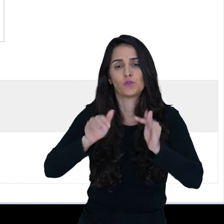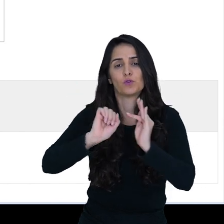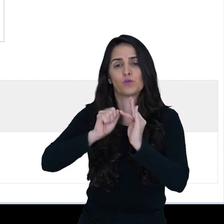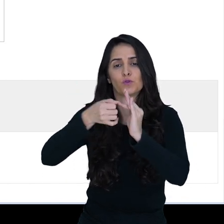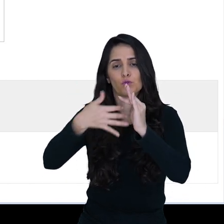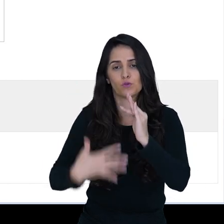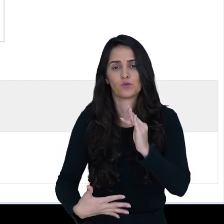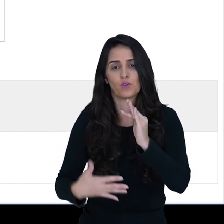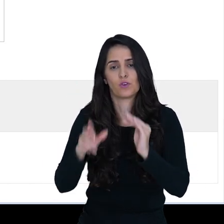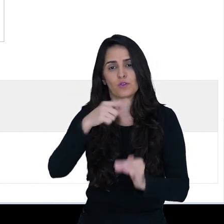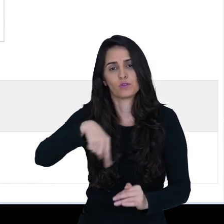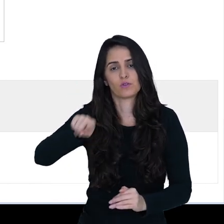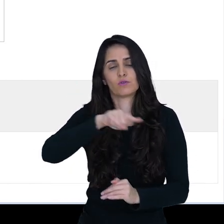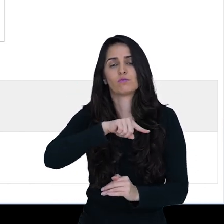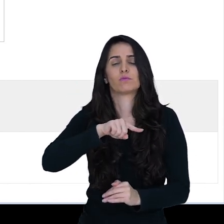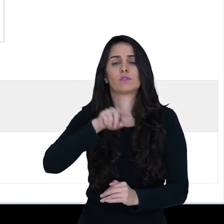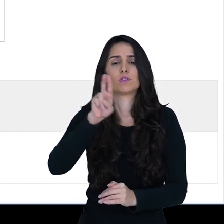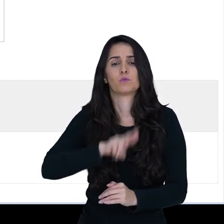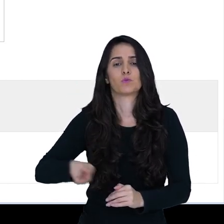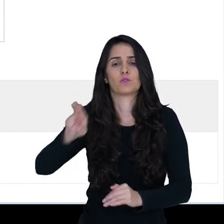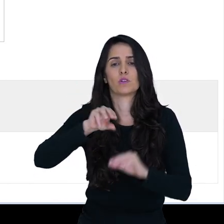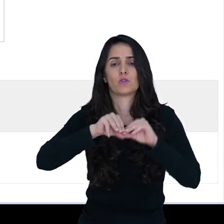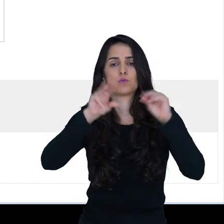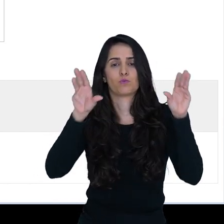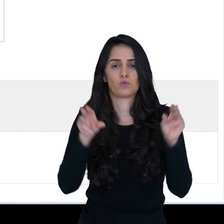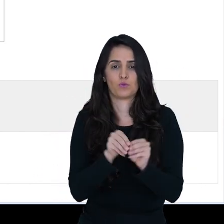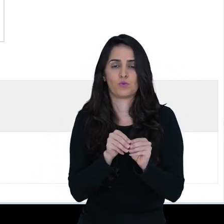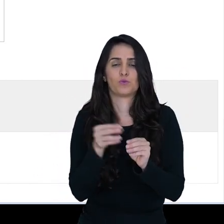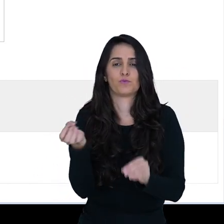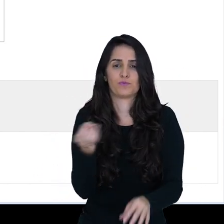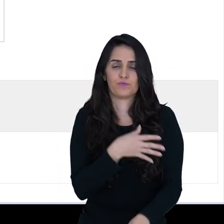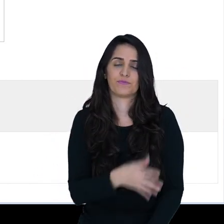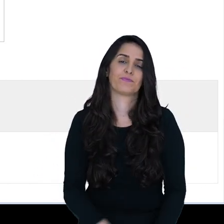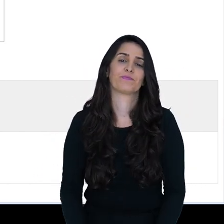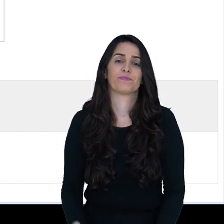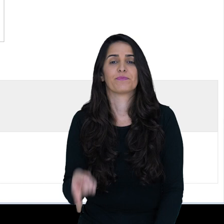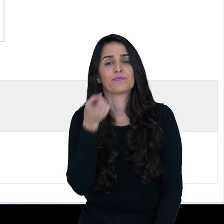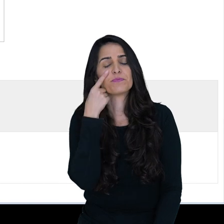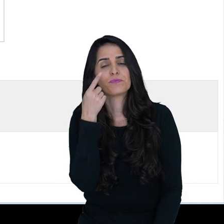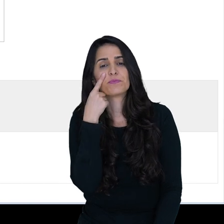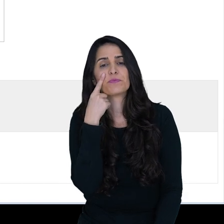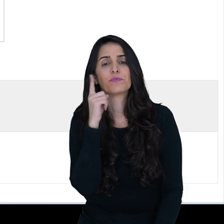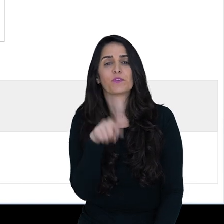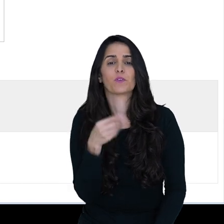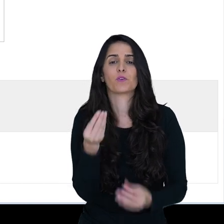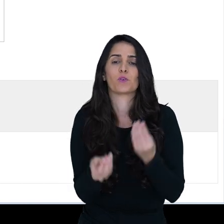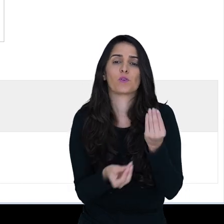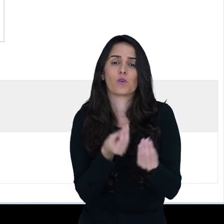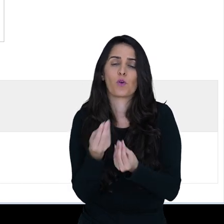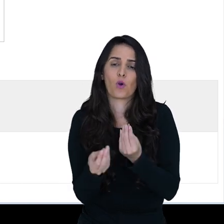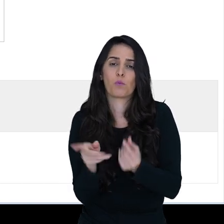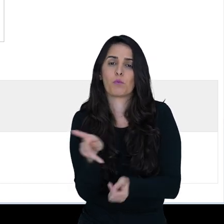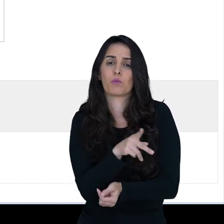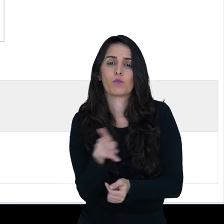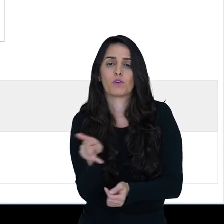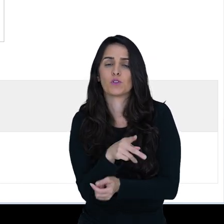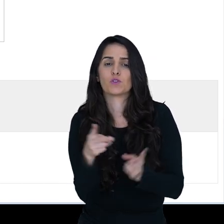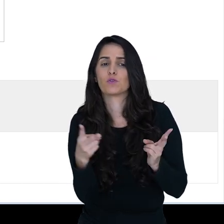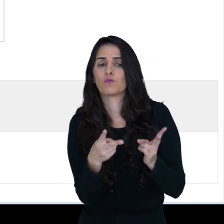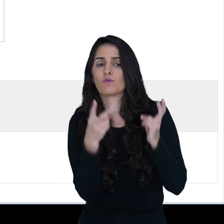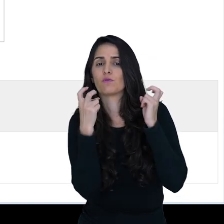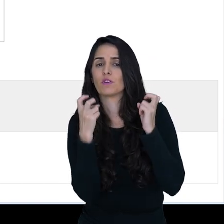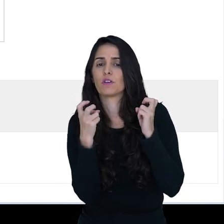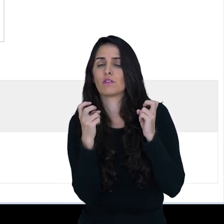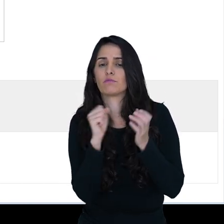que estamos utilizando. Agora vamos ver como fica a visualização por parte do